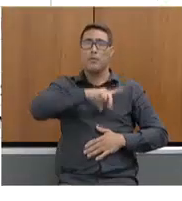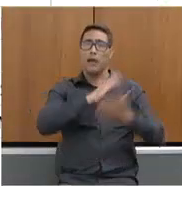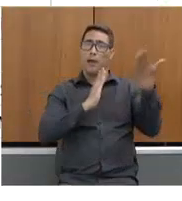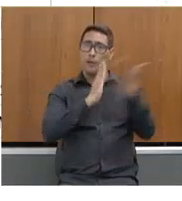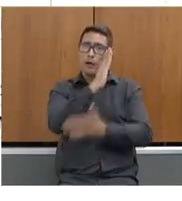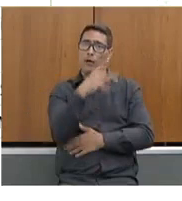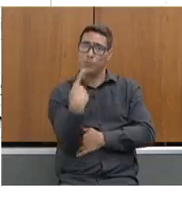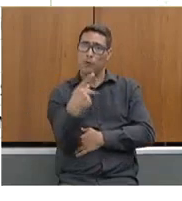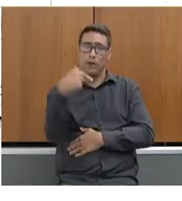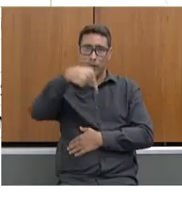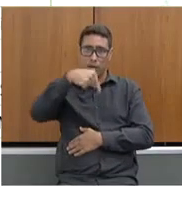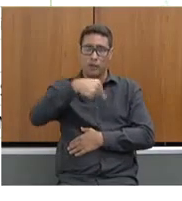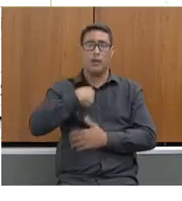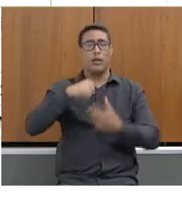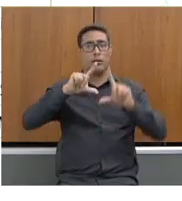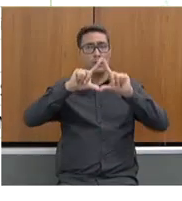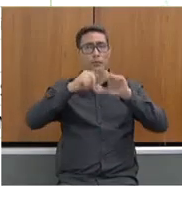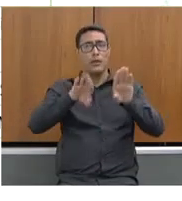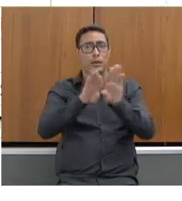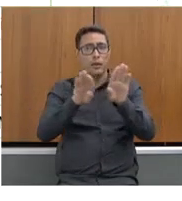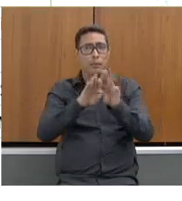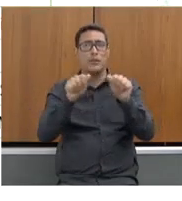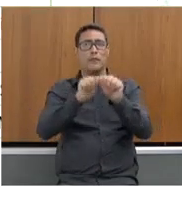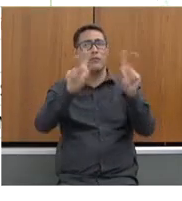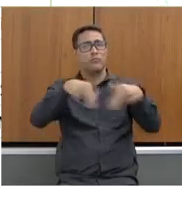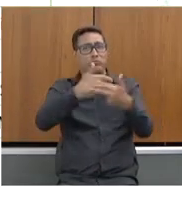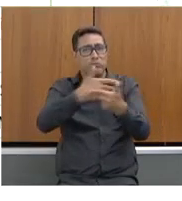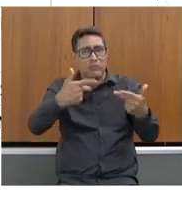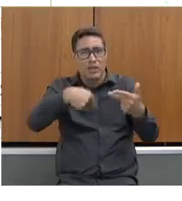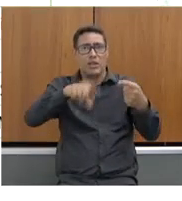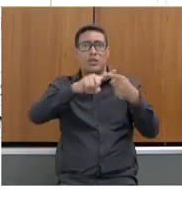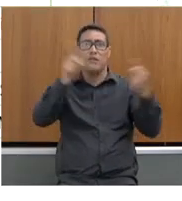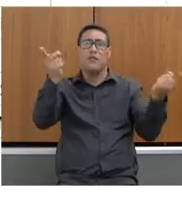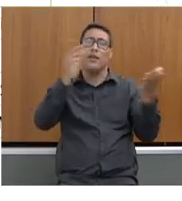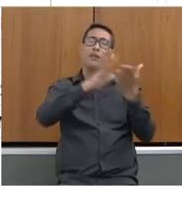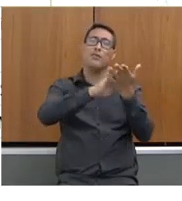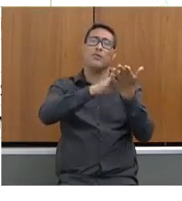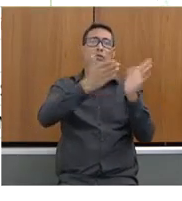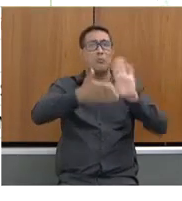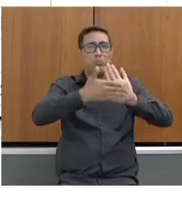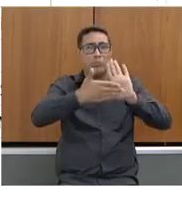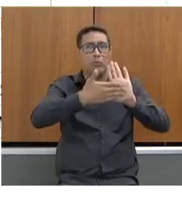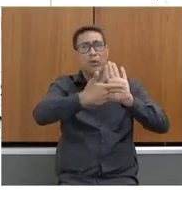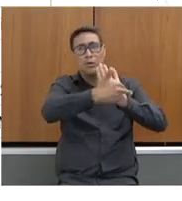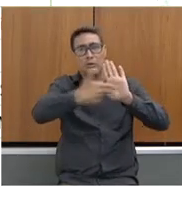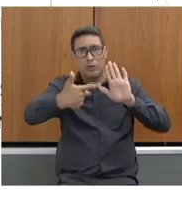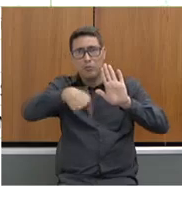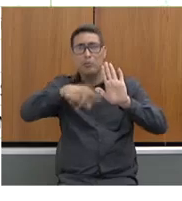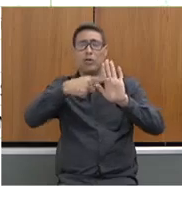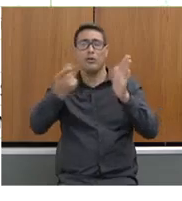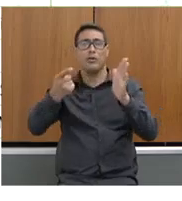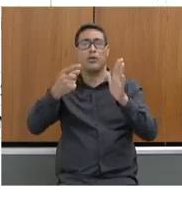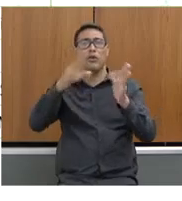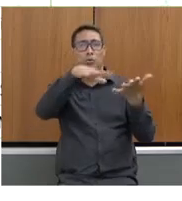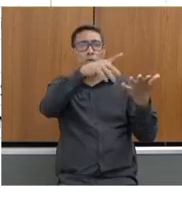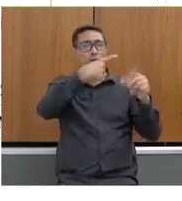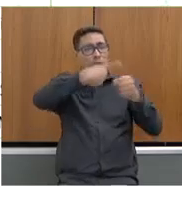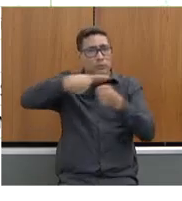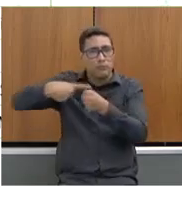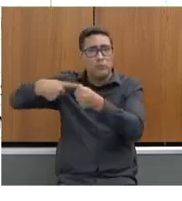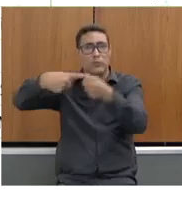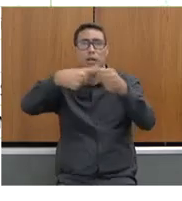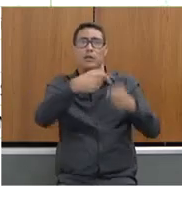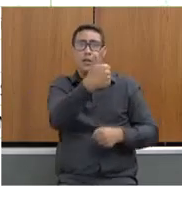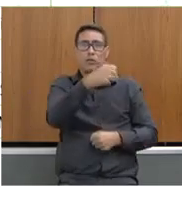Assembleia. Fizemos também diversos termos de cooperação técnica com os municípios, 18 instrumentos em